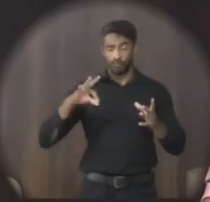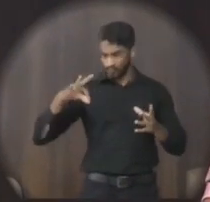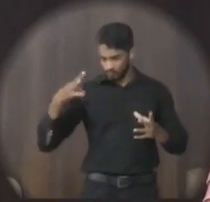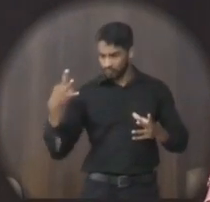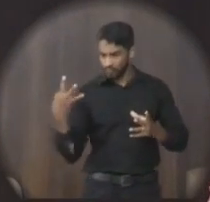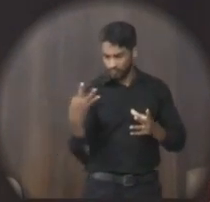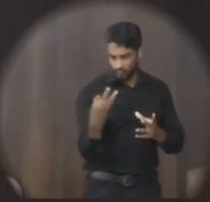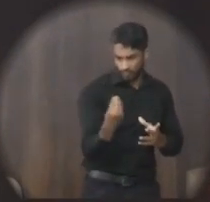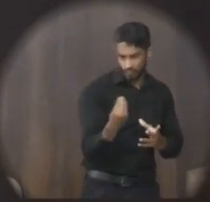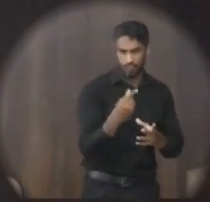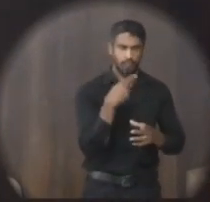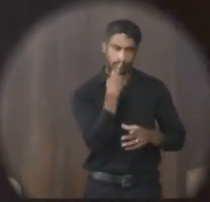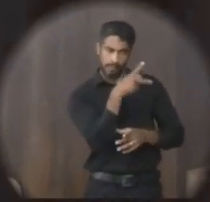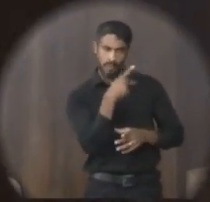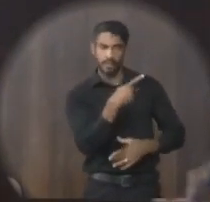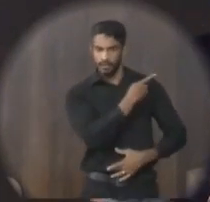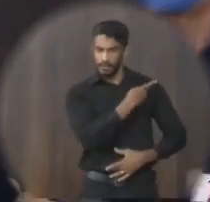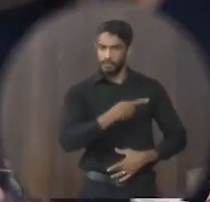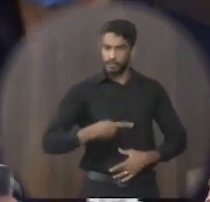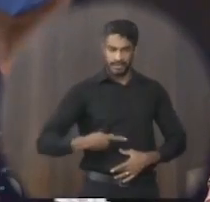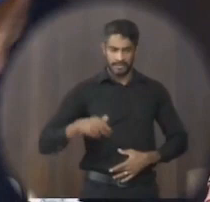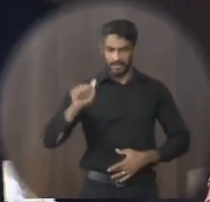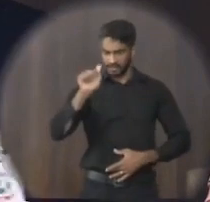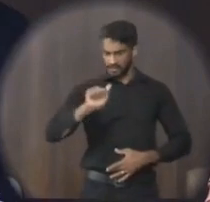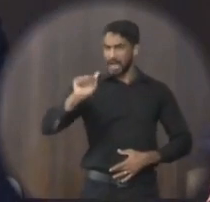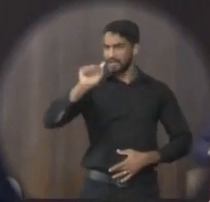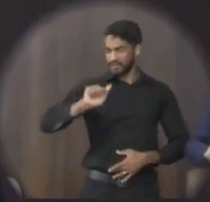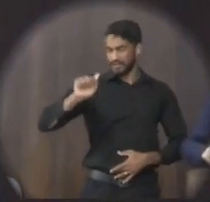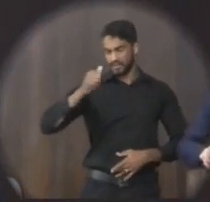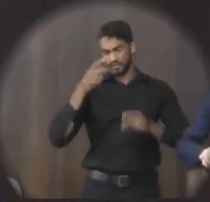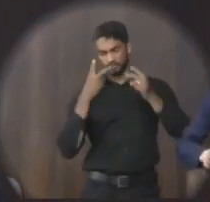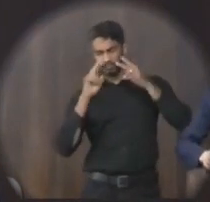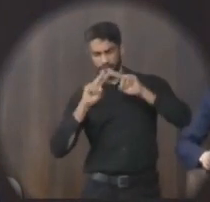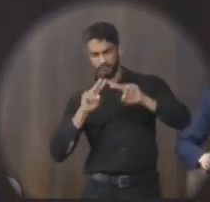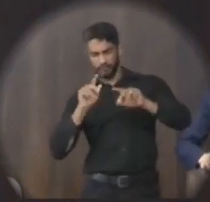Contudo, eu, como presidente da associação, eu vejo que